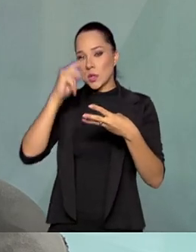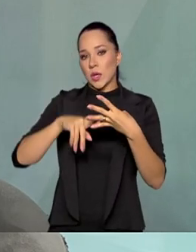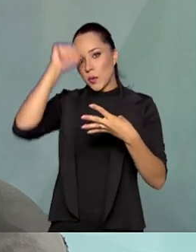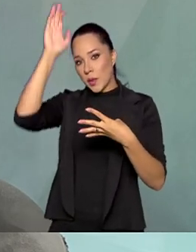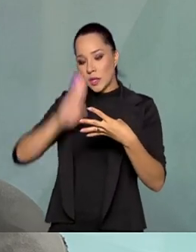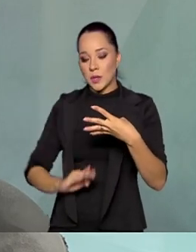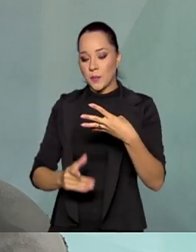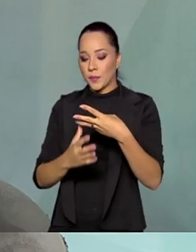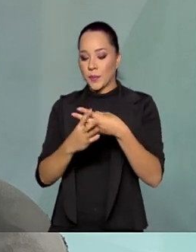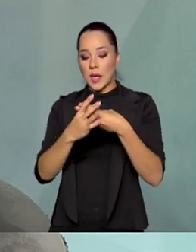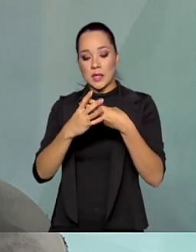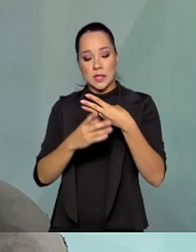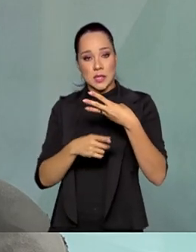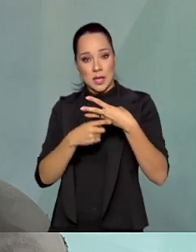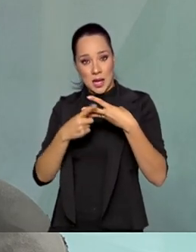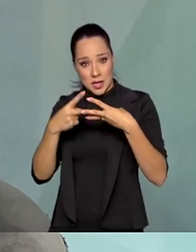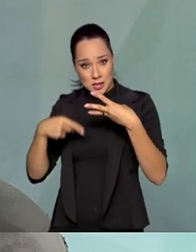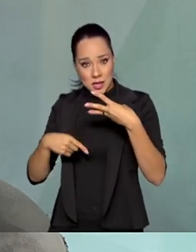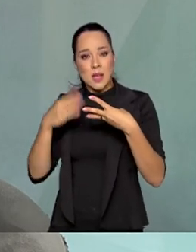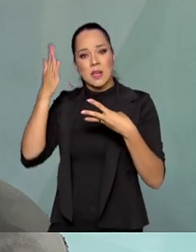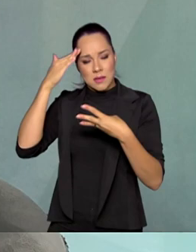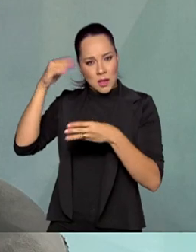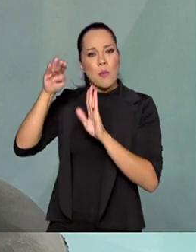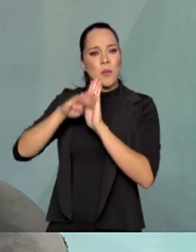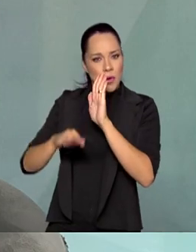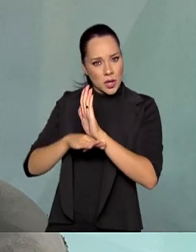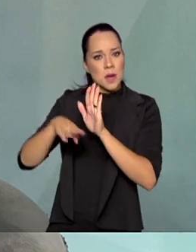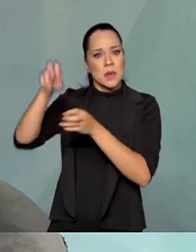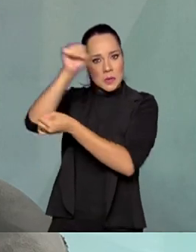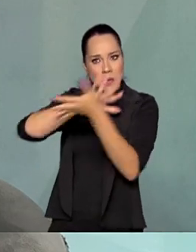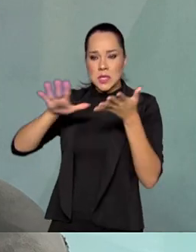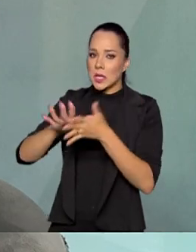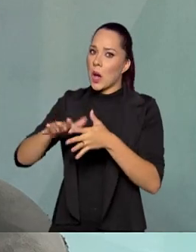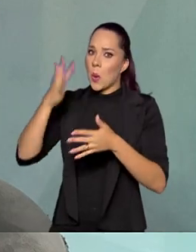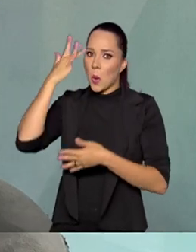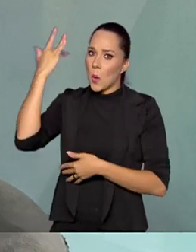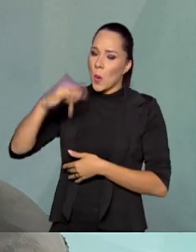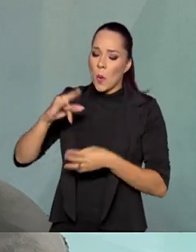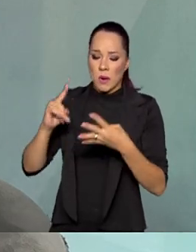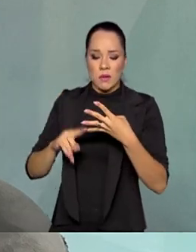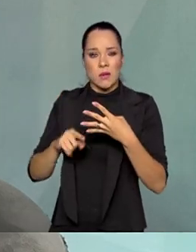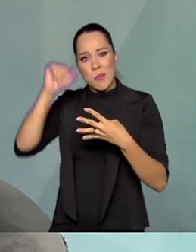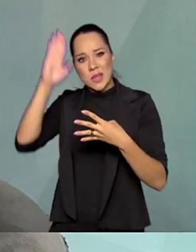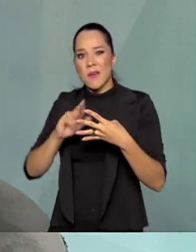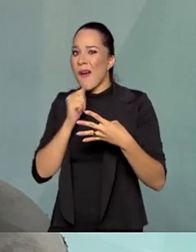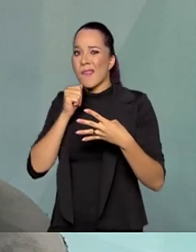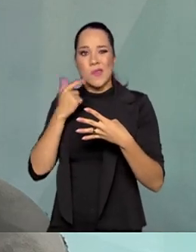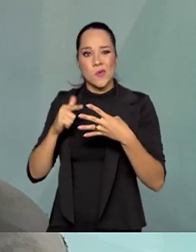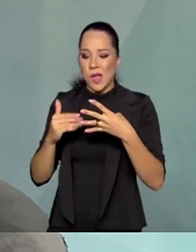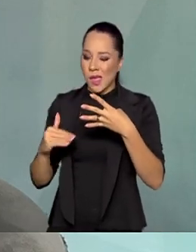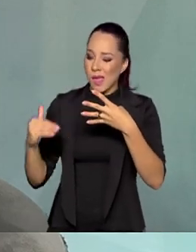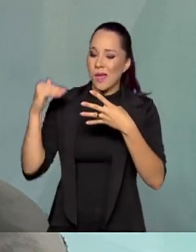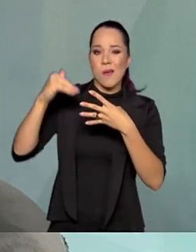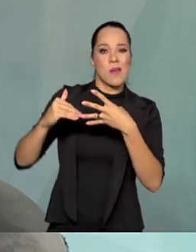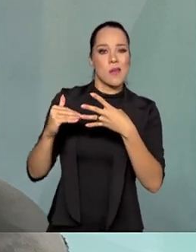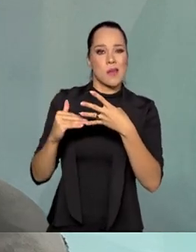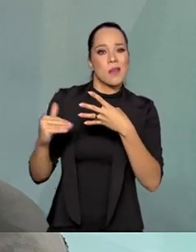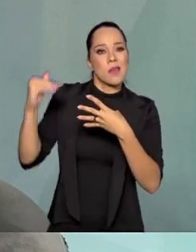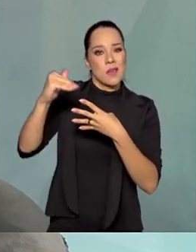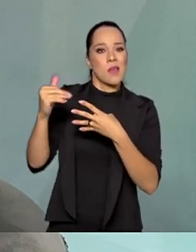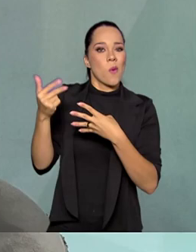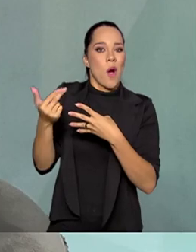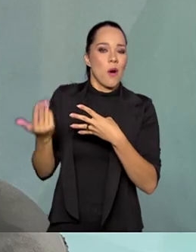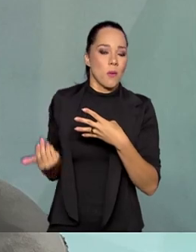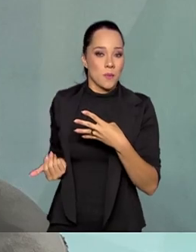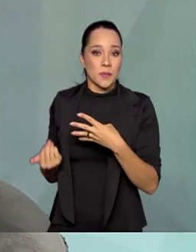Os três primeiros a gente sabe que tem um programa espacial pujante. E nós ainda não temos no nível que o país precisa. Então, nós